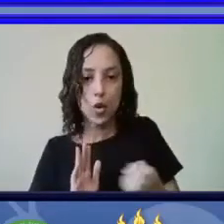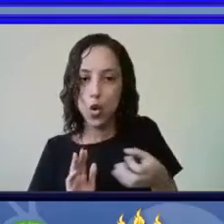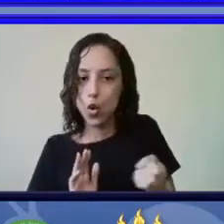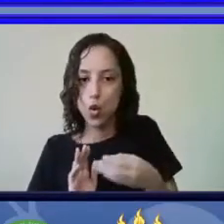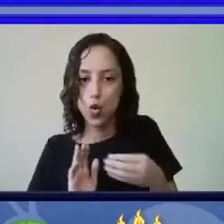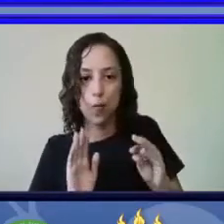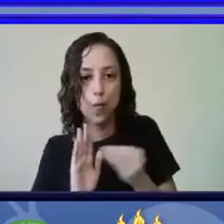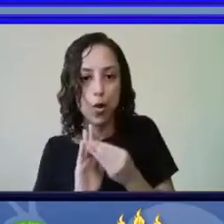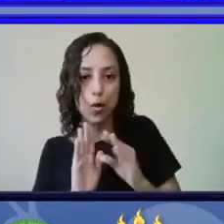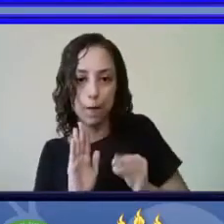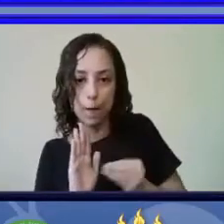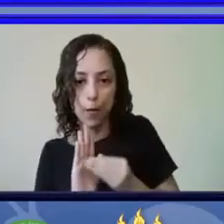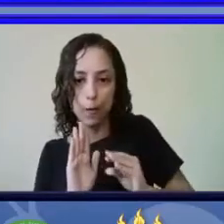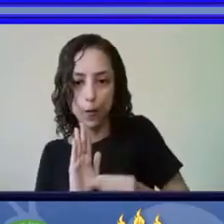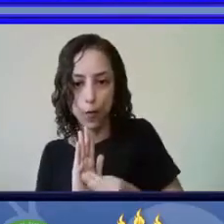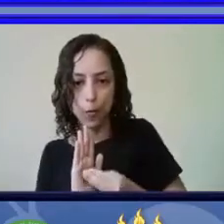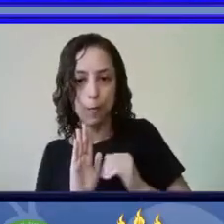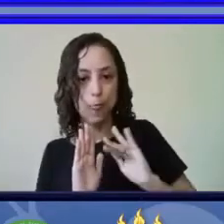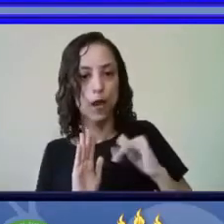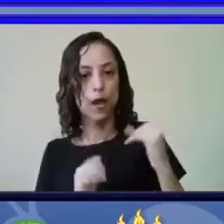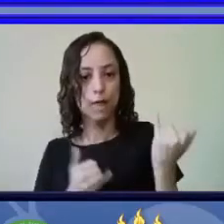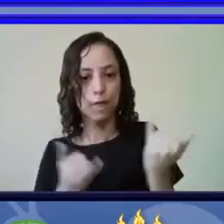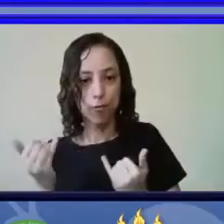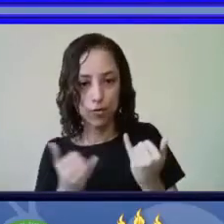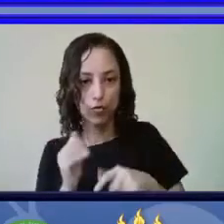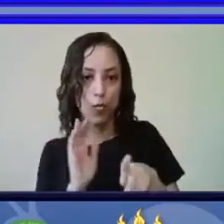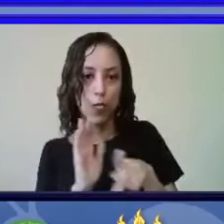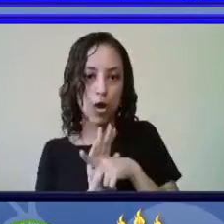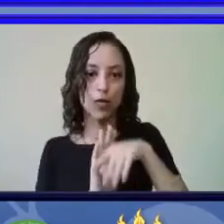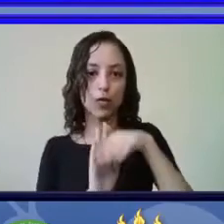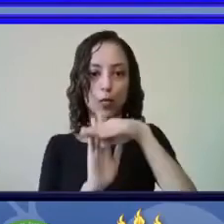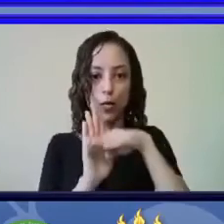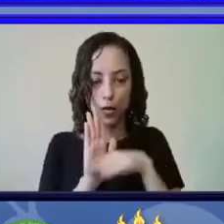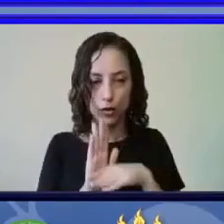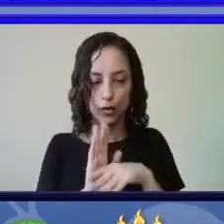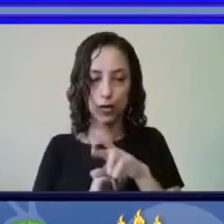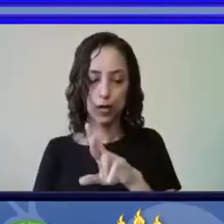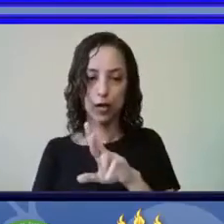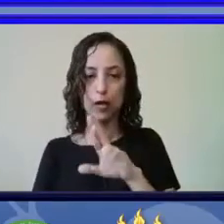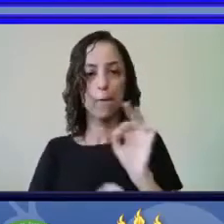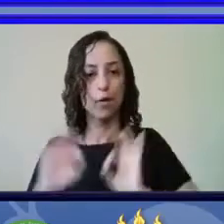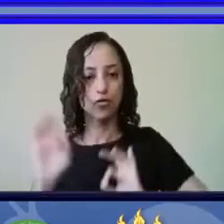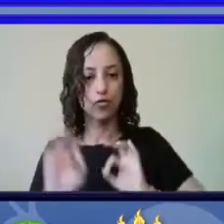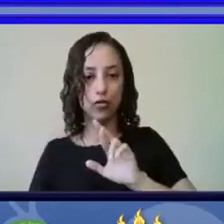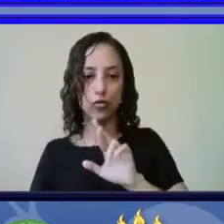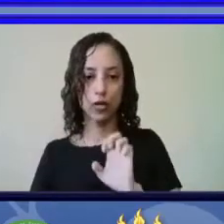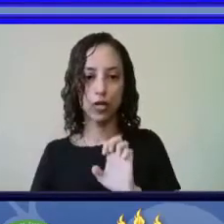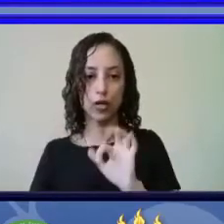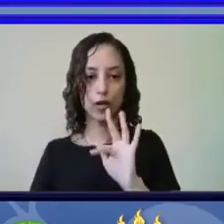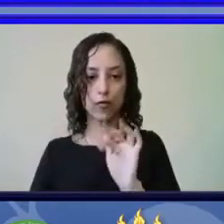sendo enriquecido com informações do programa Refauna. Próximo.